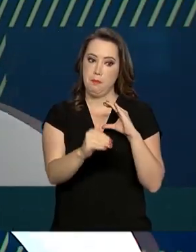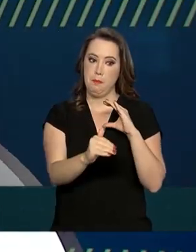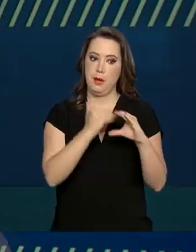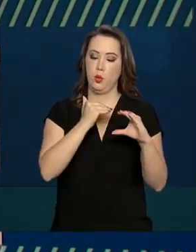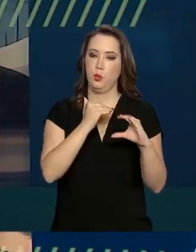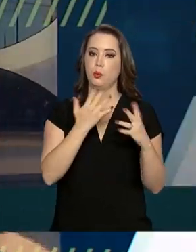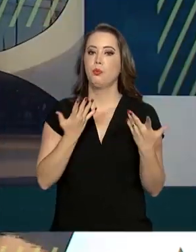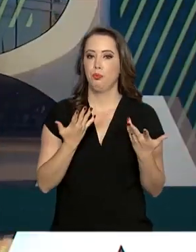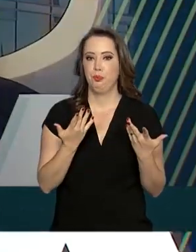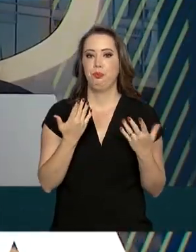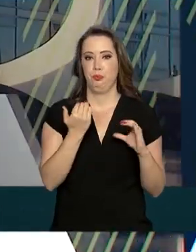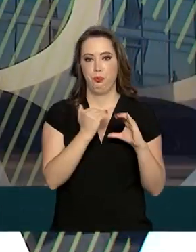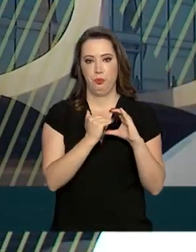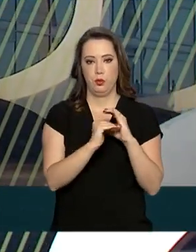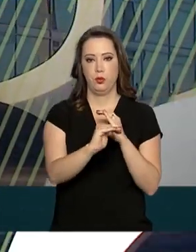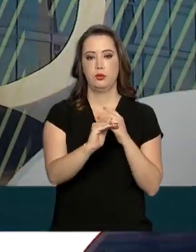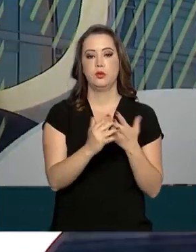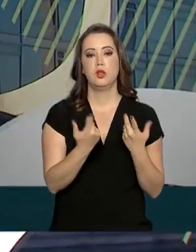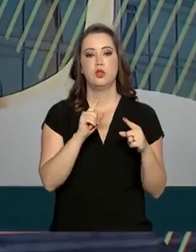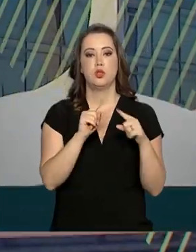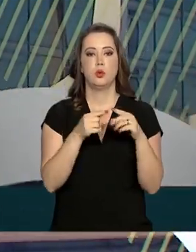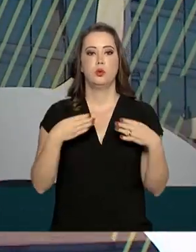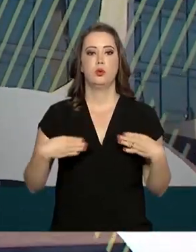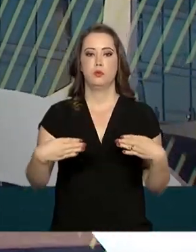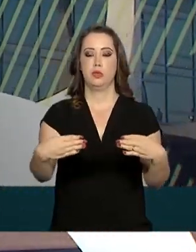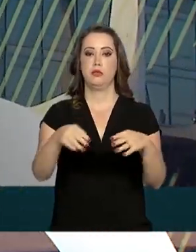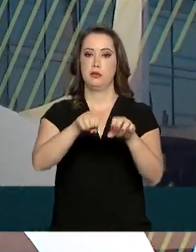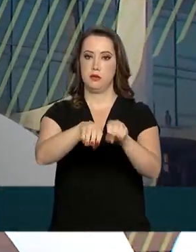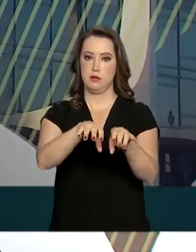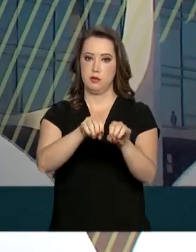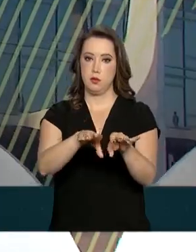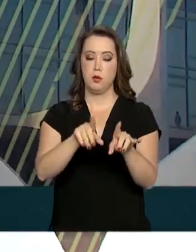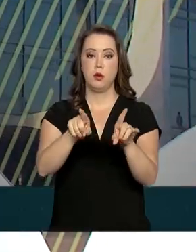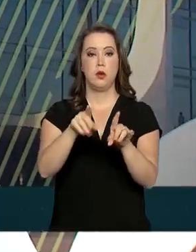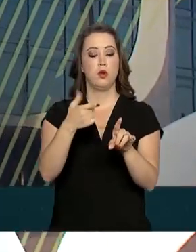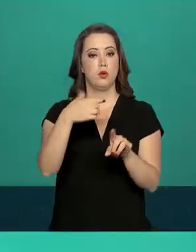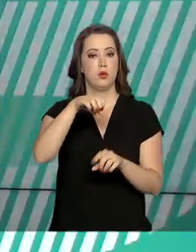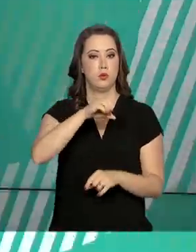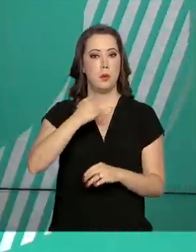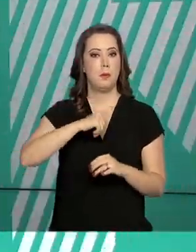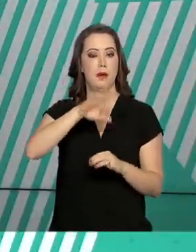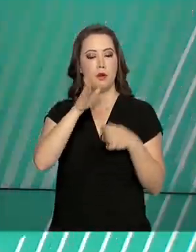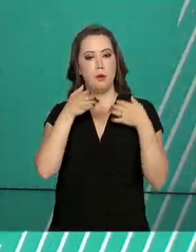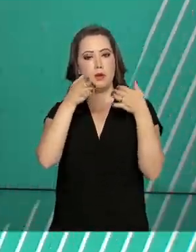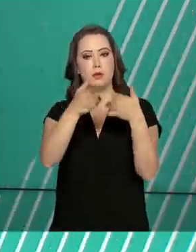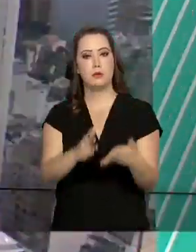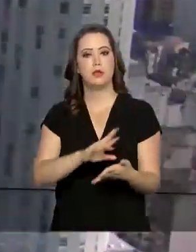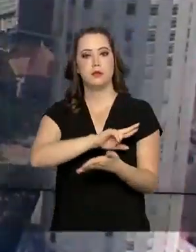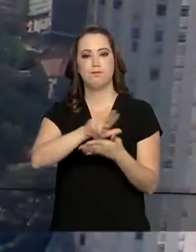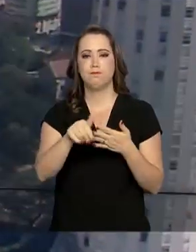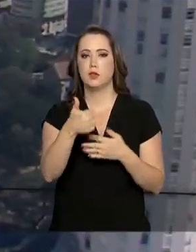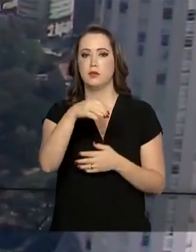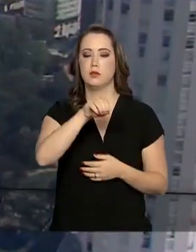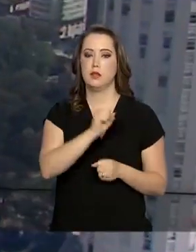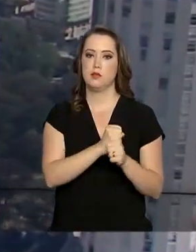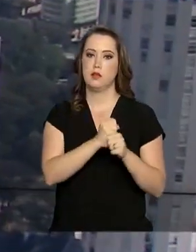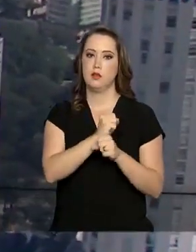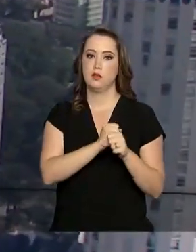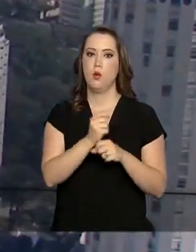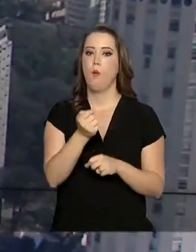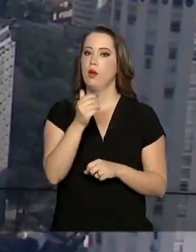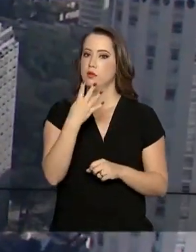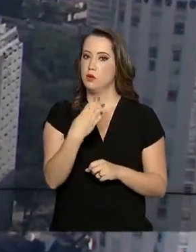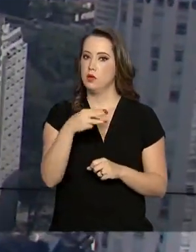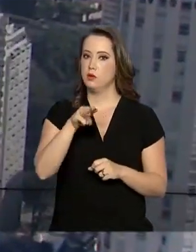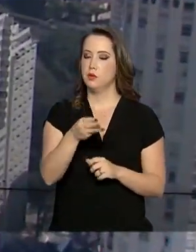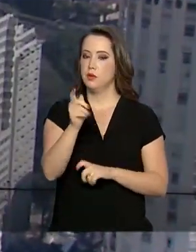De acordo com o Ministério da Educação, o Enem 2019 registrou o maior índice de participação em 10 anos. Foram quase